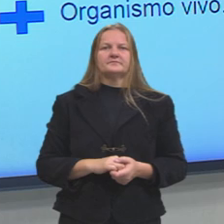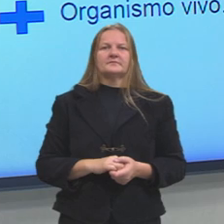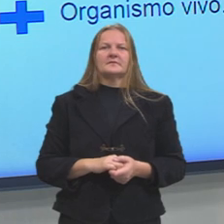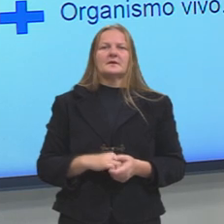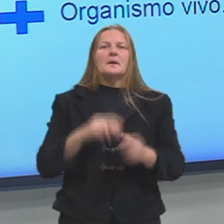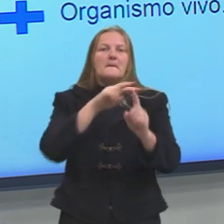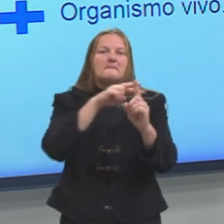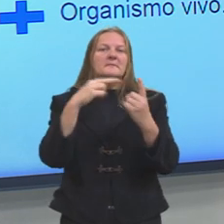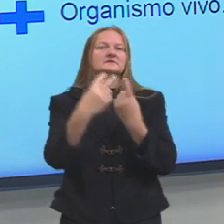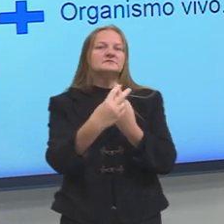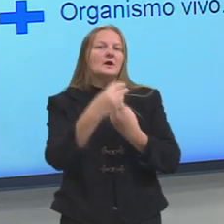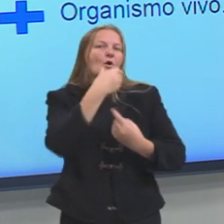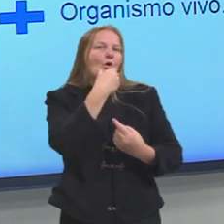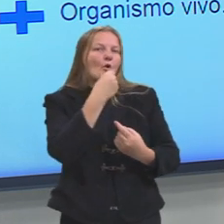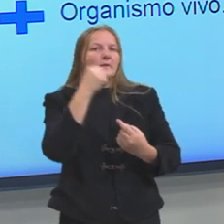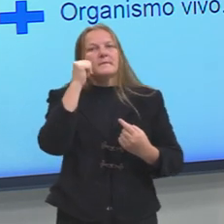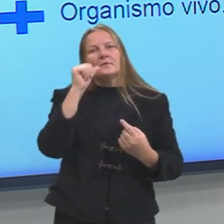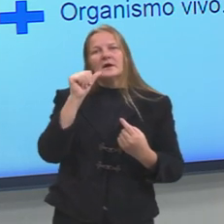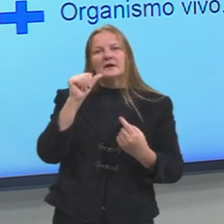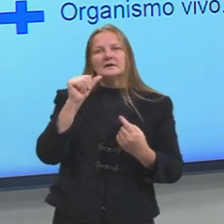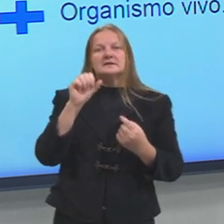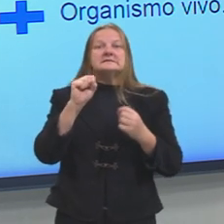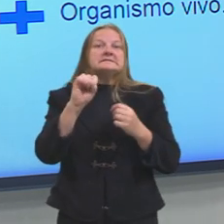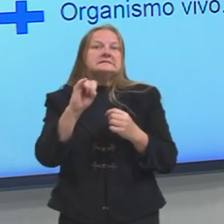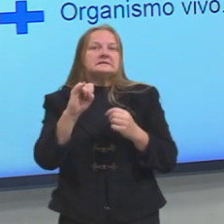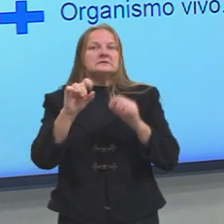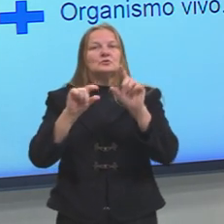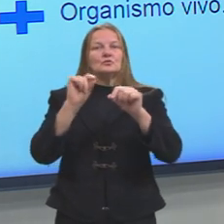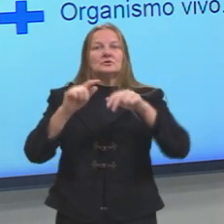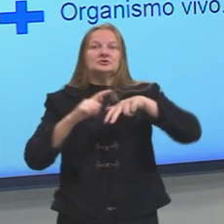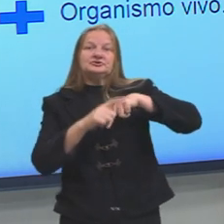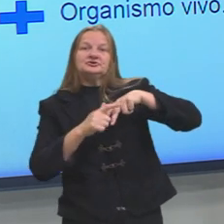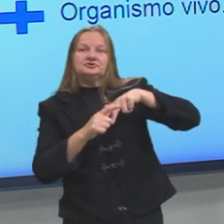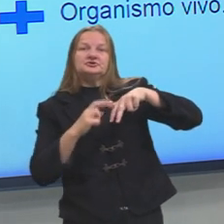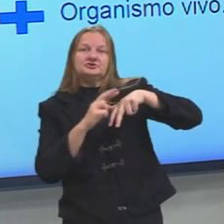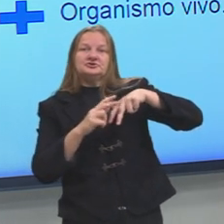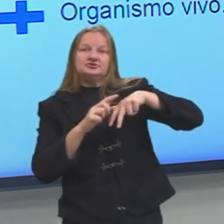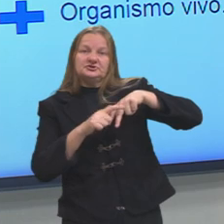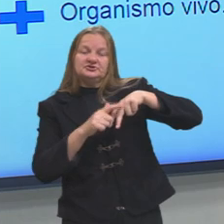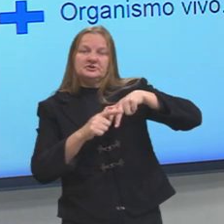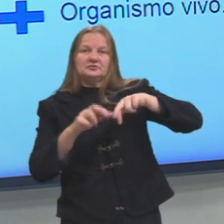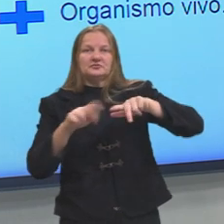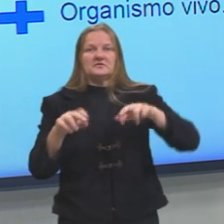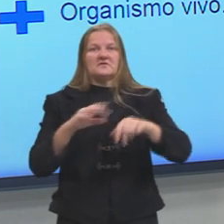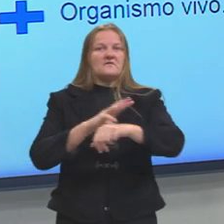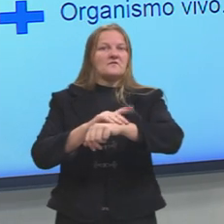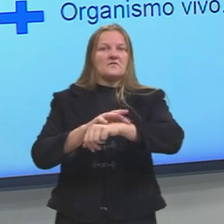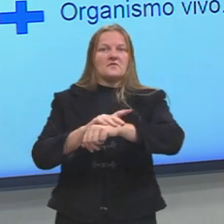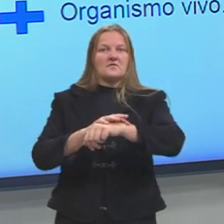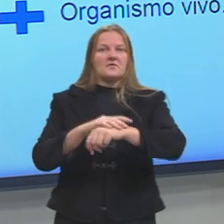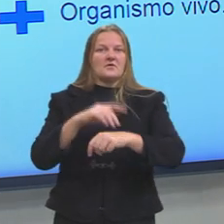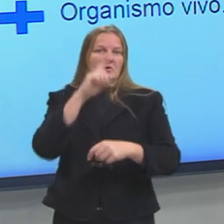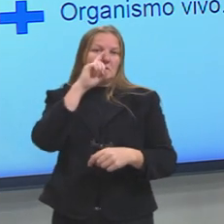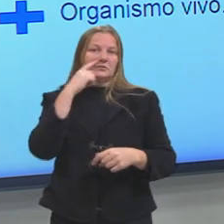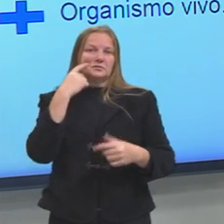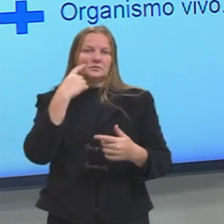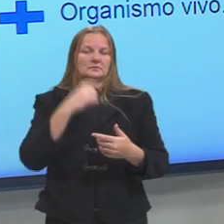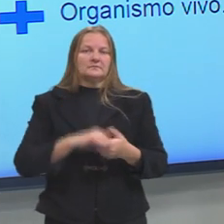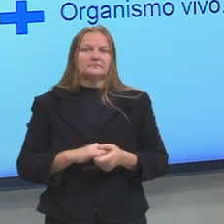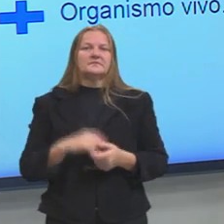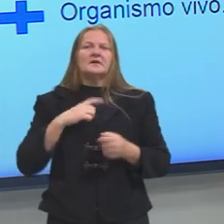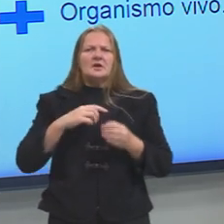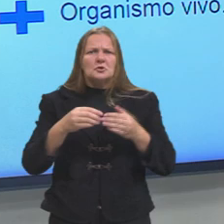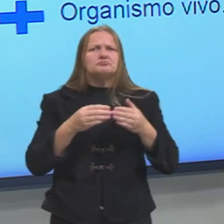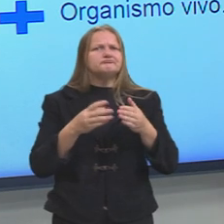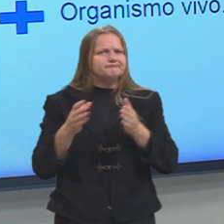homem-mulher, outra opção sexual é uma patologia. E nós vimos recentemente uma corrente de